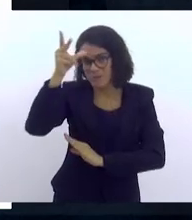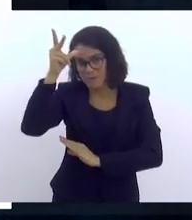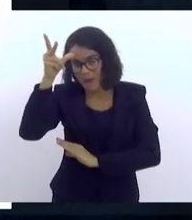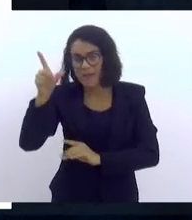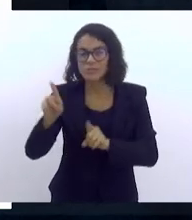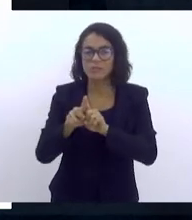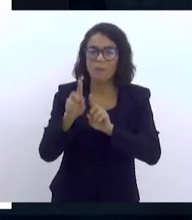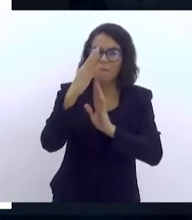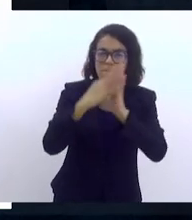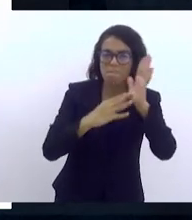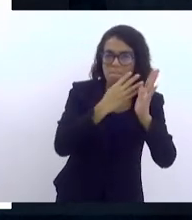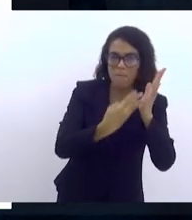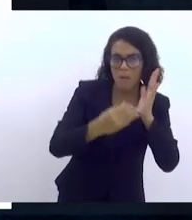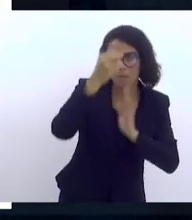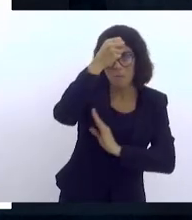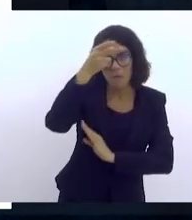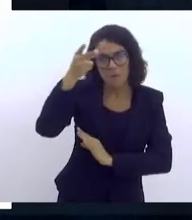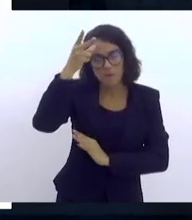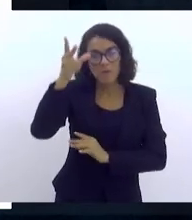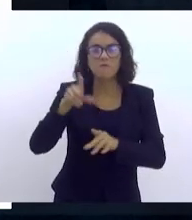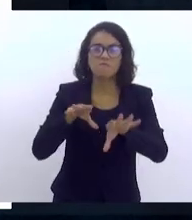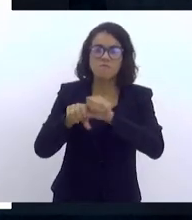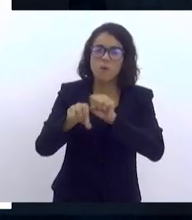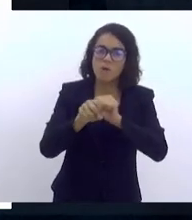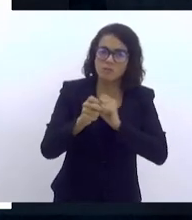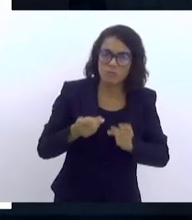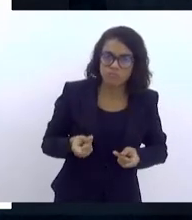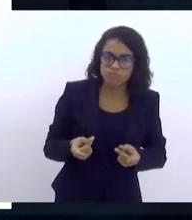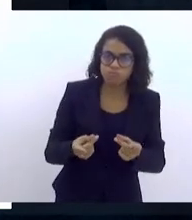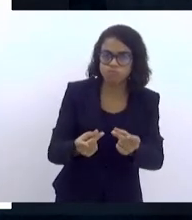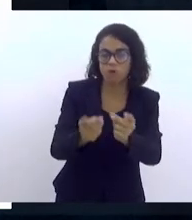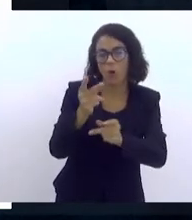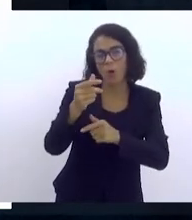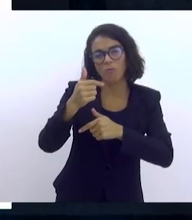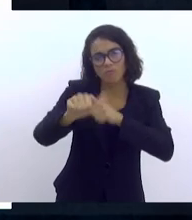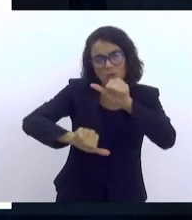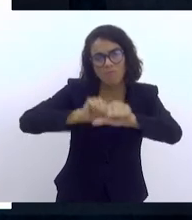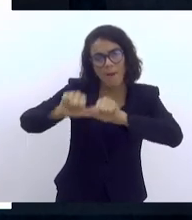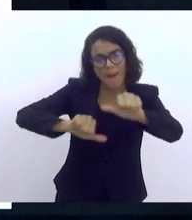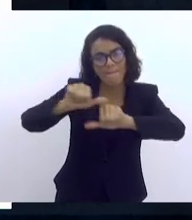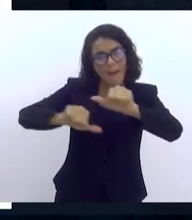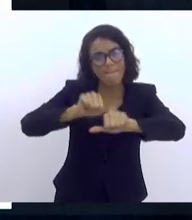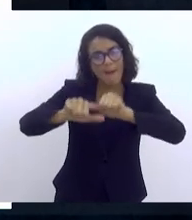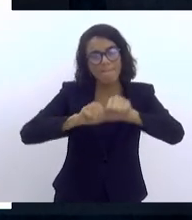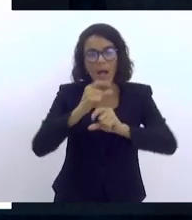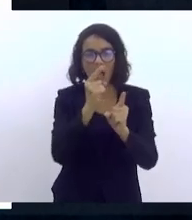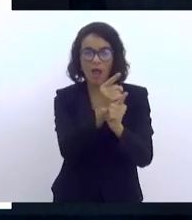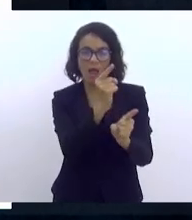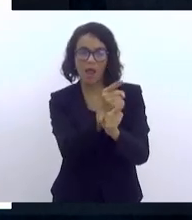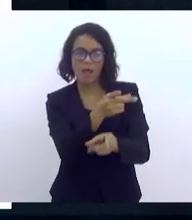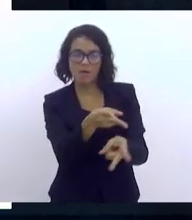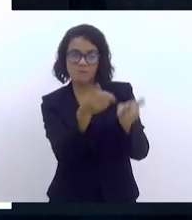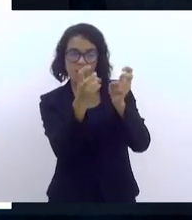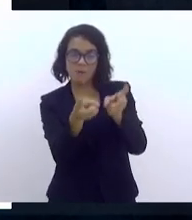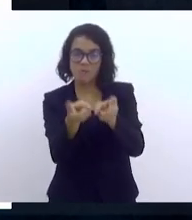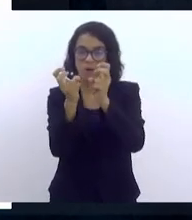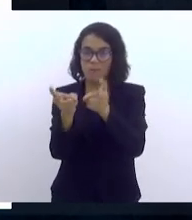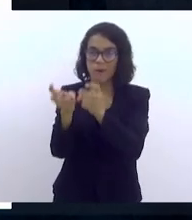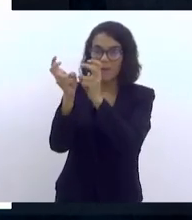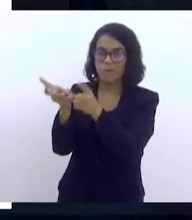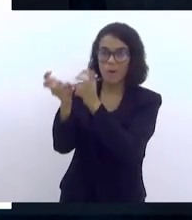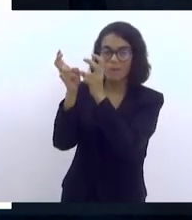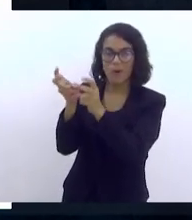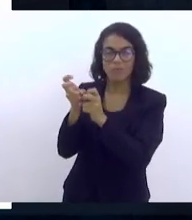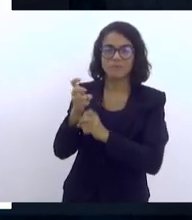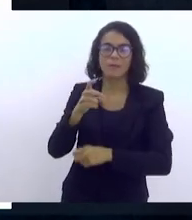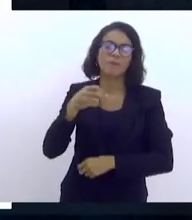municipais, formação continuada dos profissionais de educação para identificar esses sinais que eu falava, de discursos